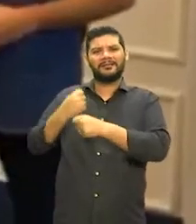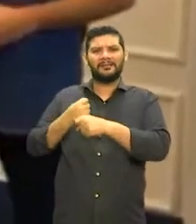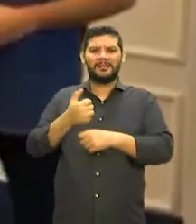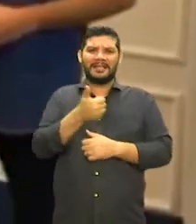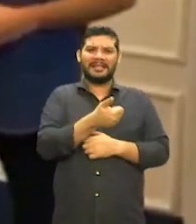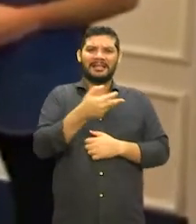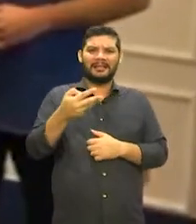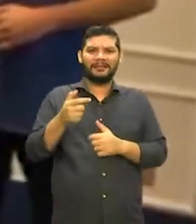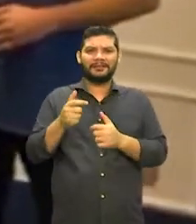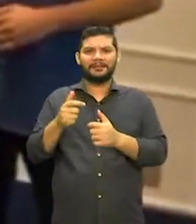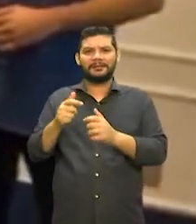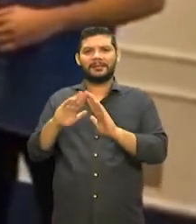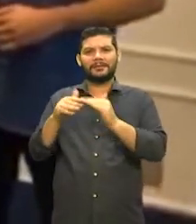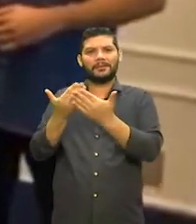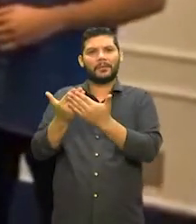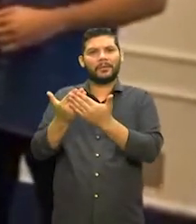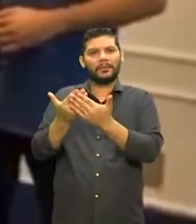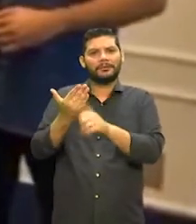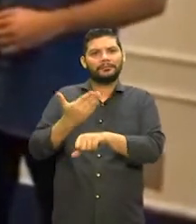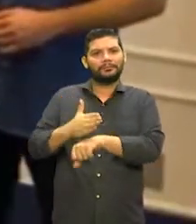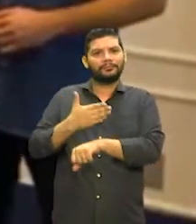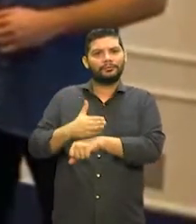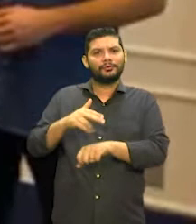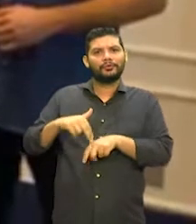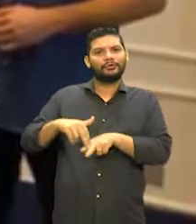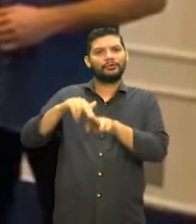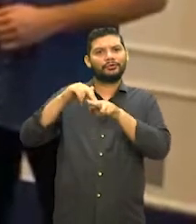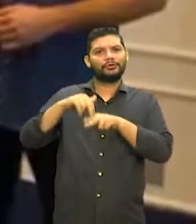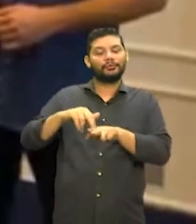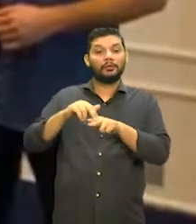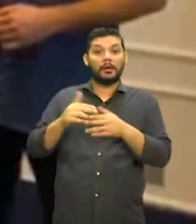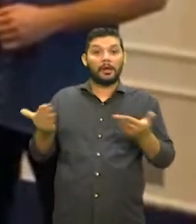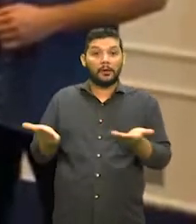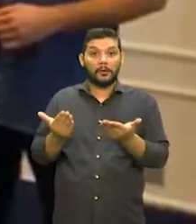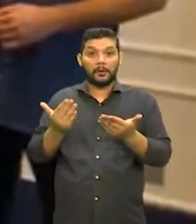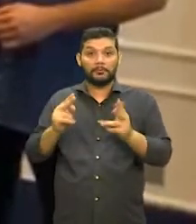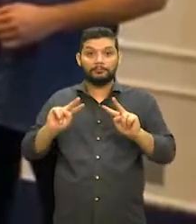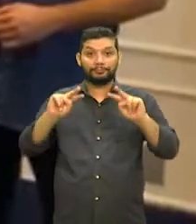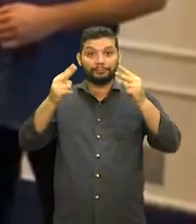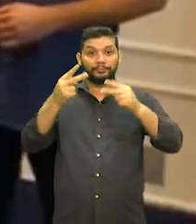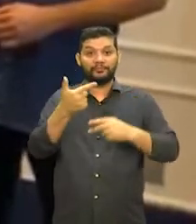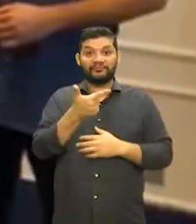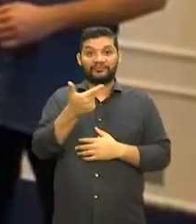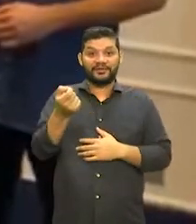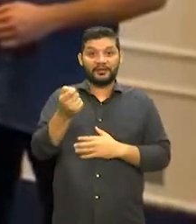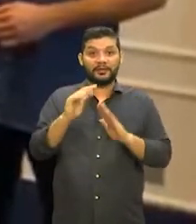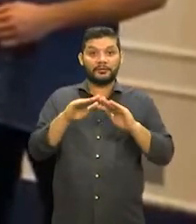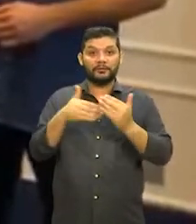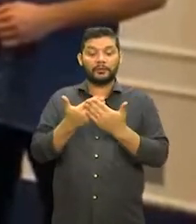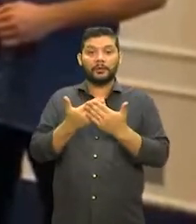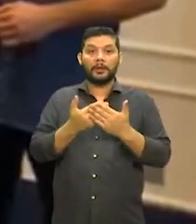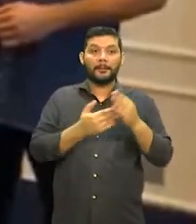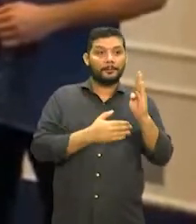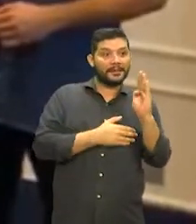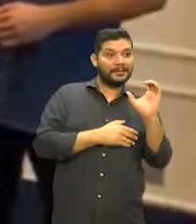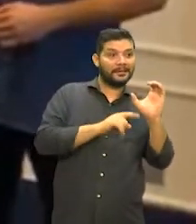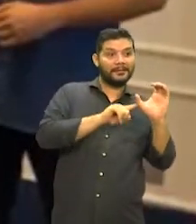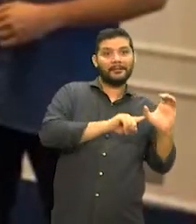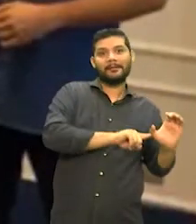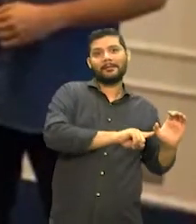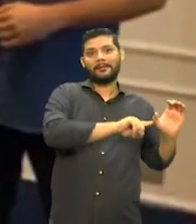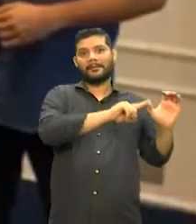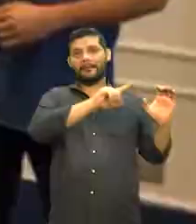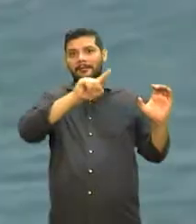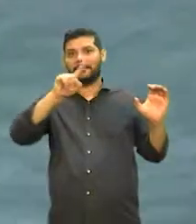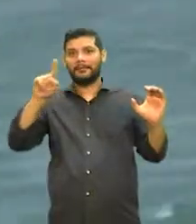escolinhas. Agora nós vamos ter 20 escolinhas que vão cobrir da Barra do Ceará até